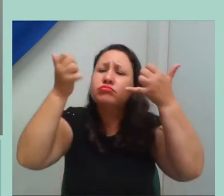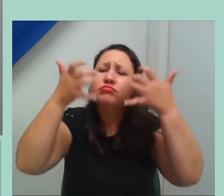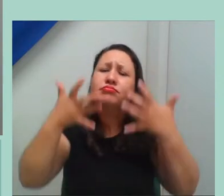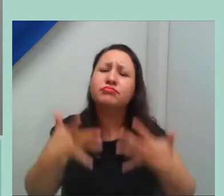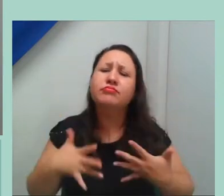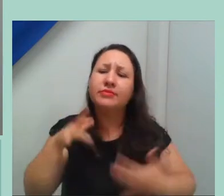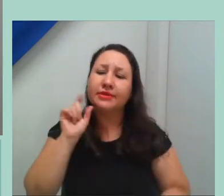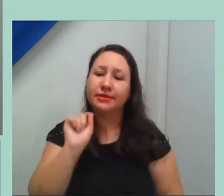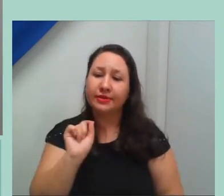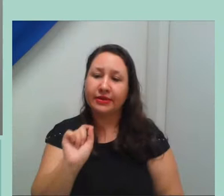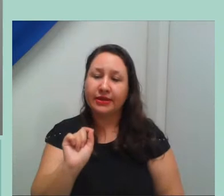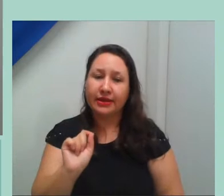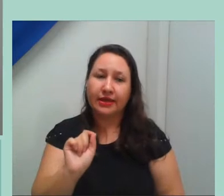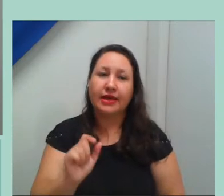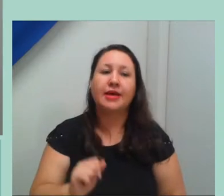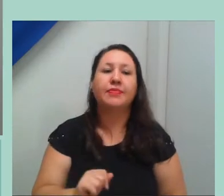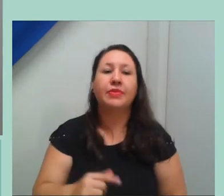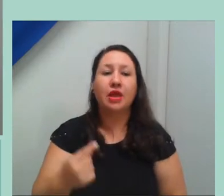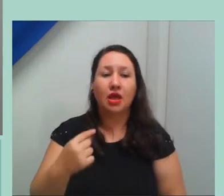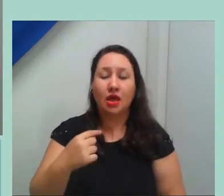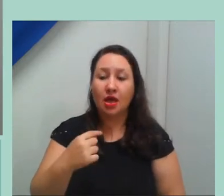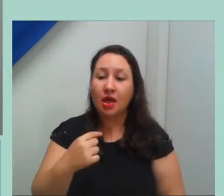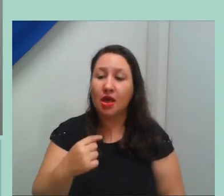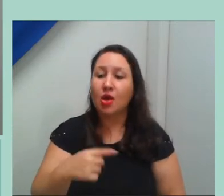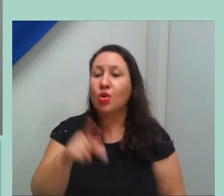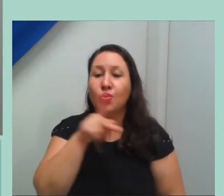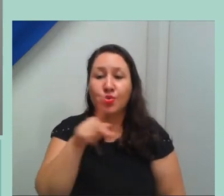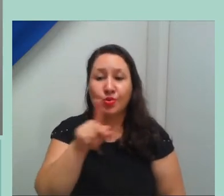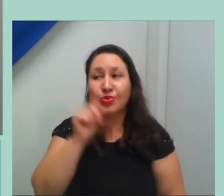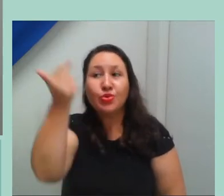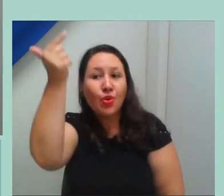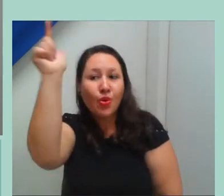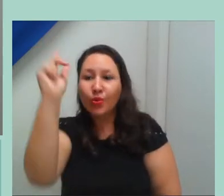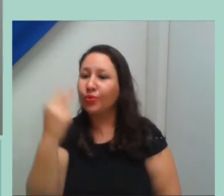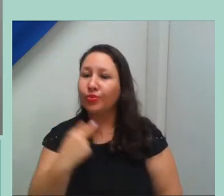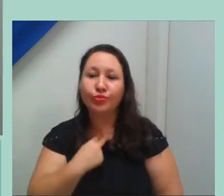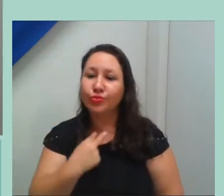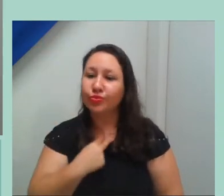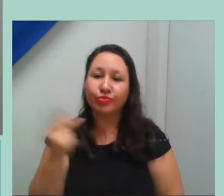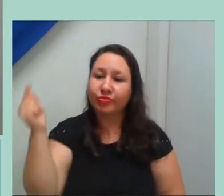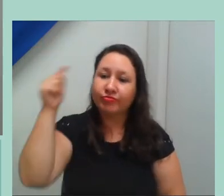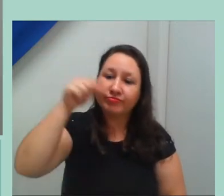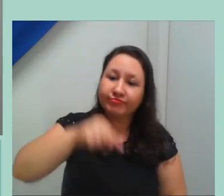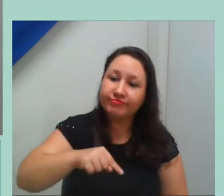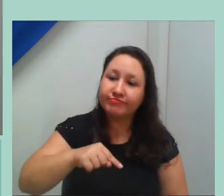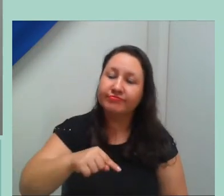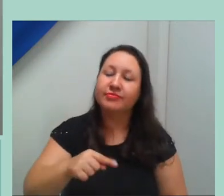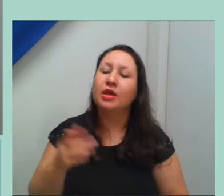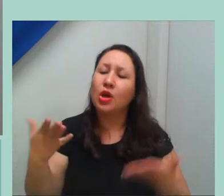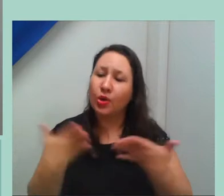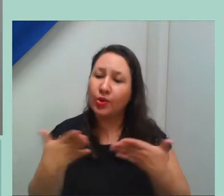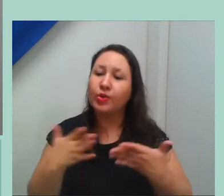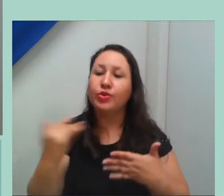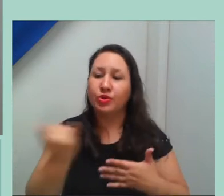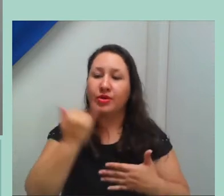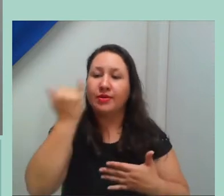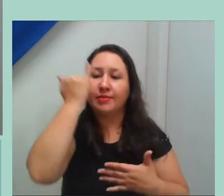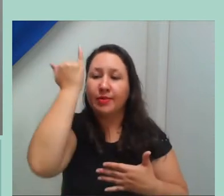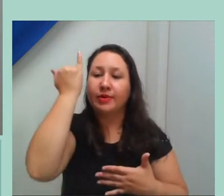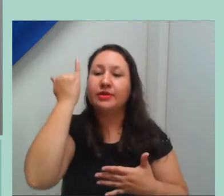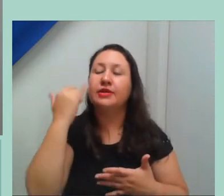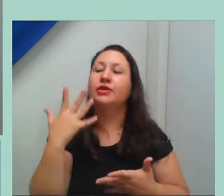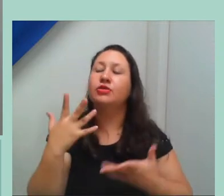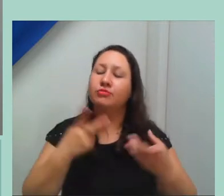Gerson, ele está na rede técnica, infelizmente ele não pôde participar desse momento extremamente importante, o nosso programa de